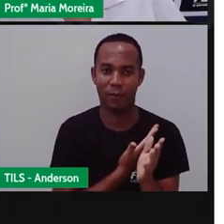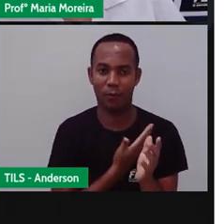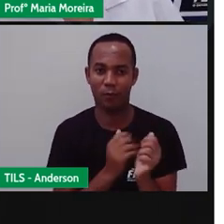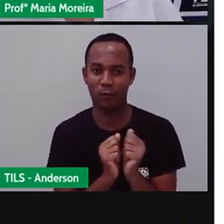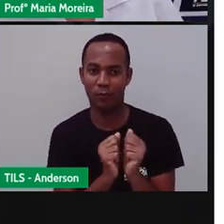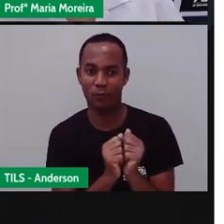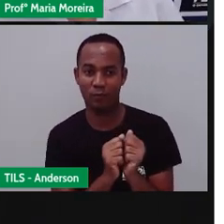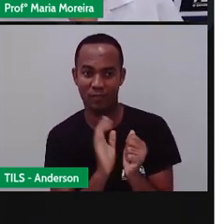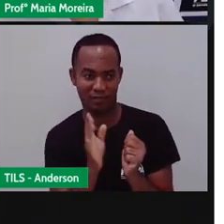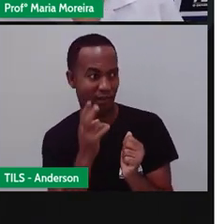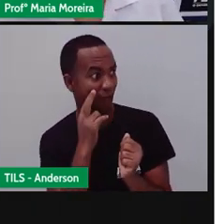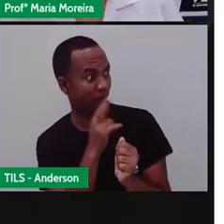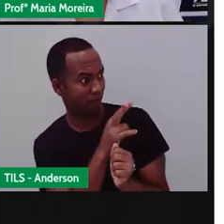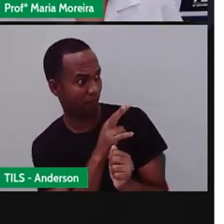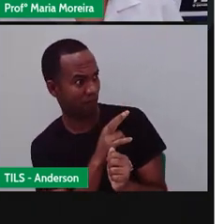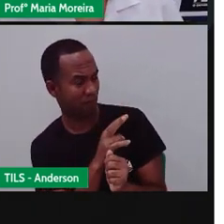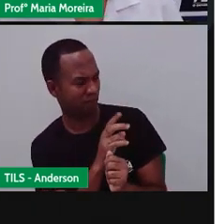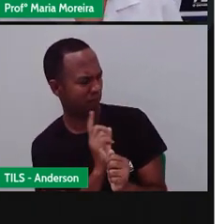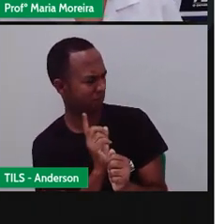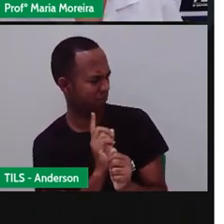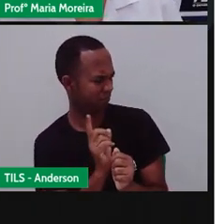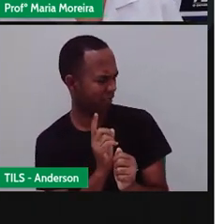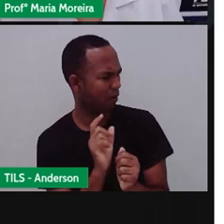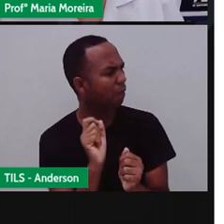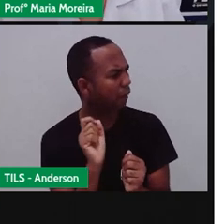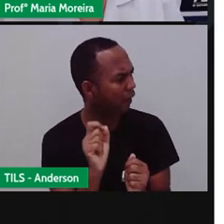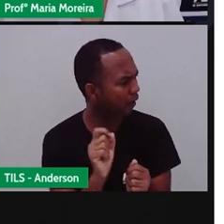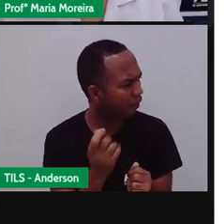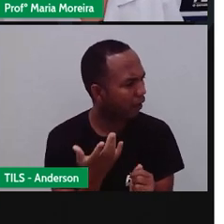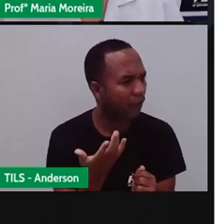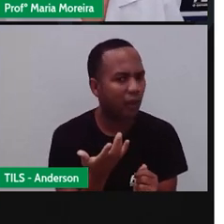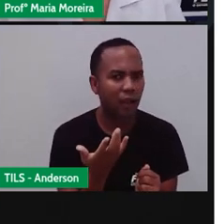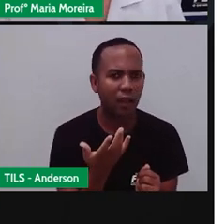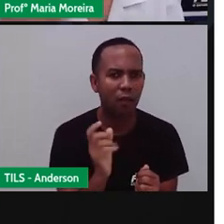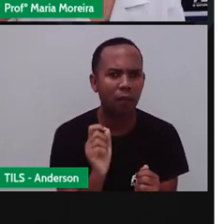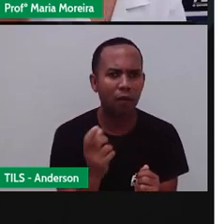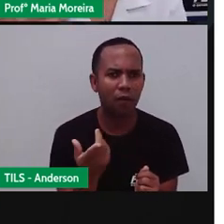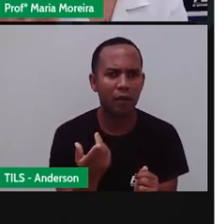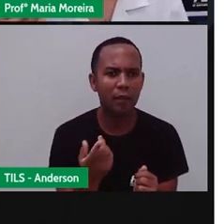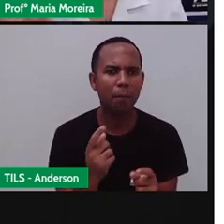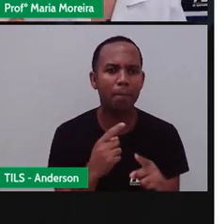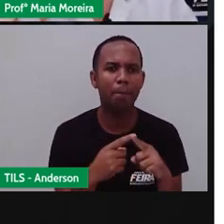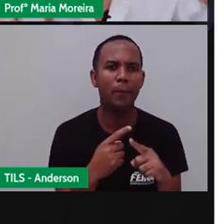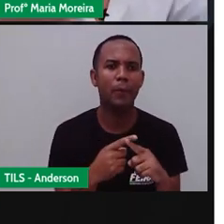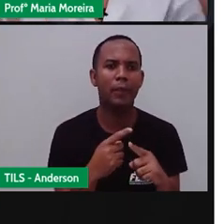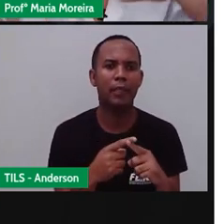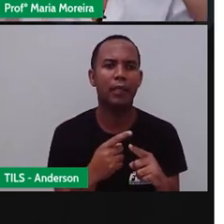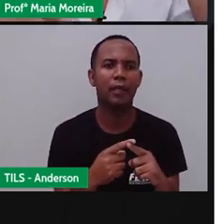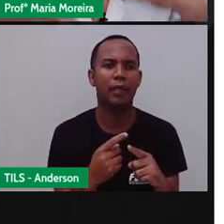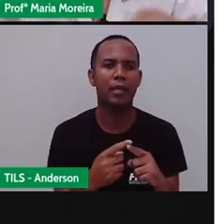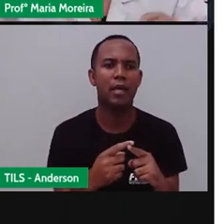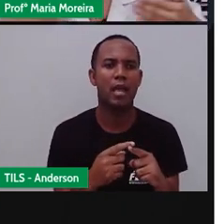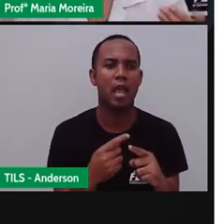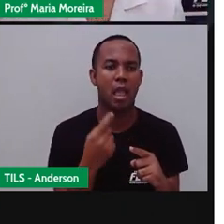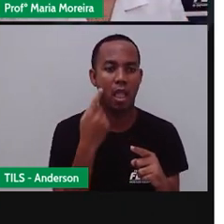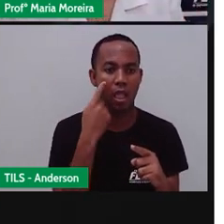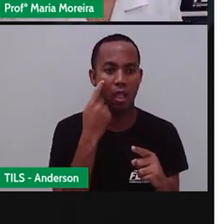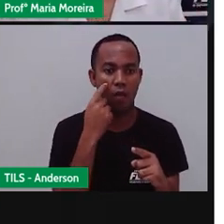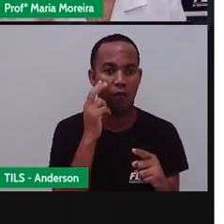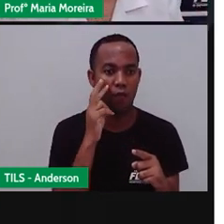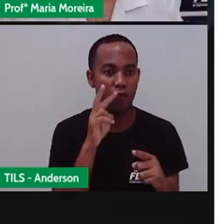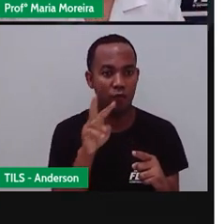Você não viu tal coisa? E a pessoa fala, não, eu não vi. Por quê? Porque existe o quê? A visão, ela é o quê?